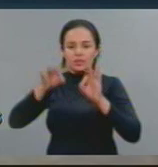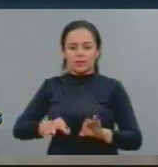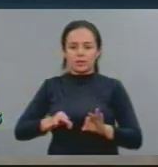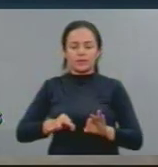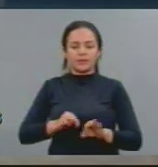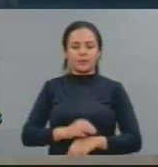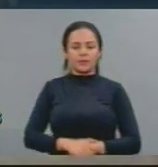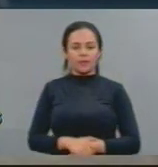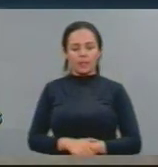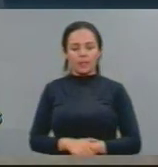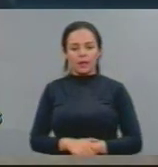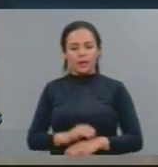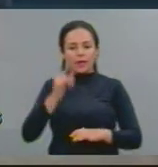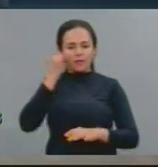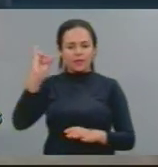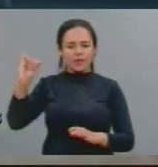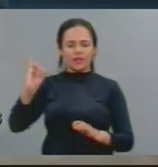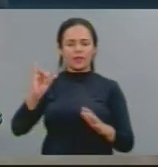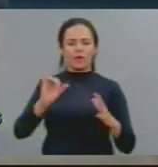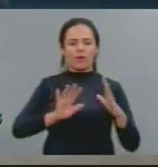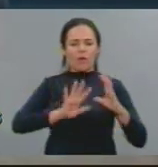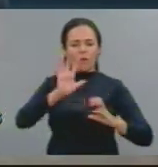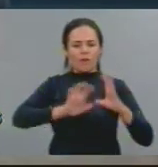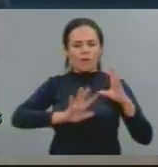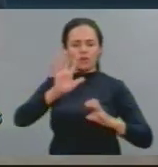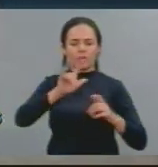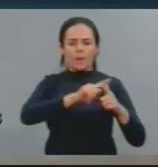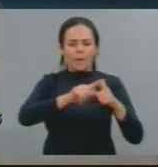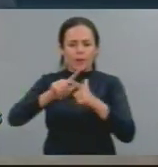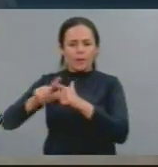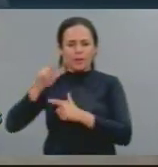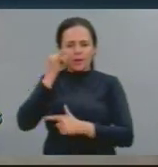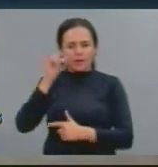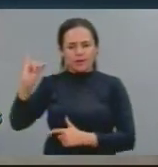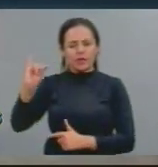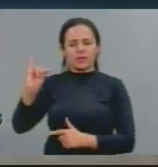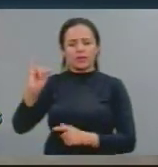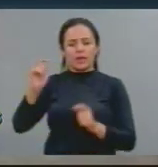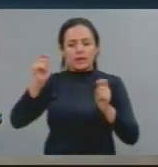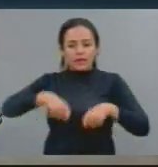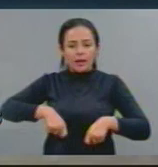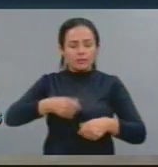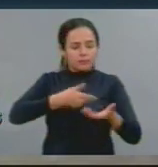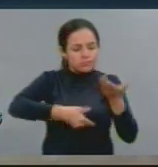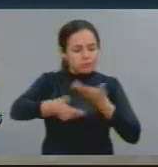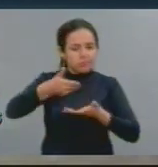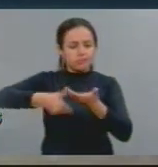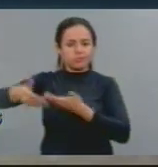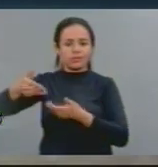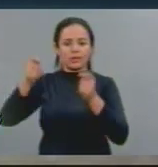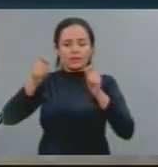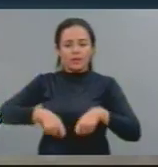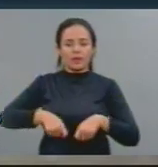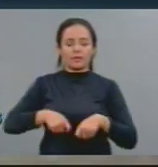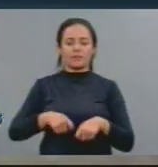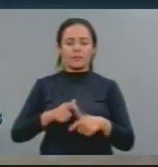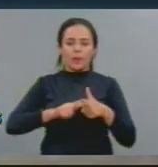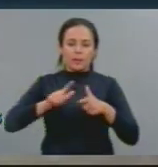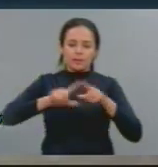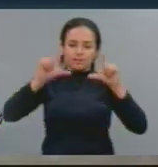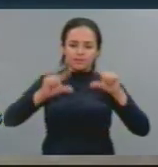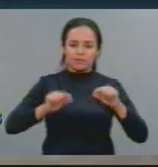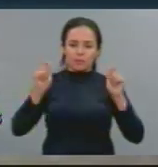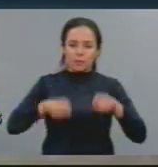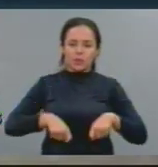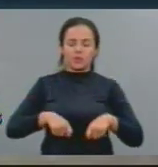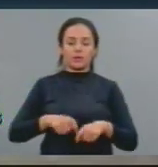produzirem, e não serem amontoados de pessoas para participarem de estatísticas. porque o nosso país hoje,